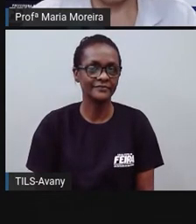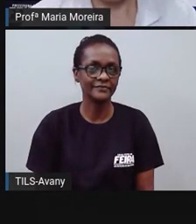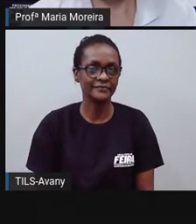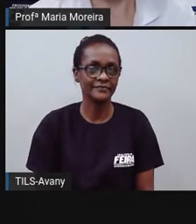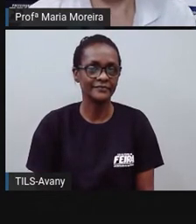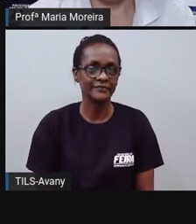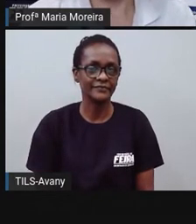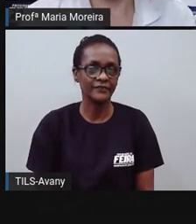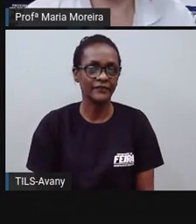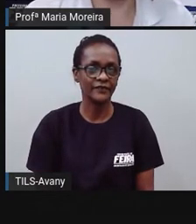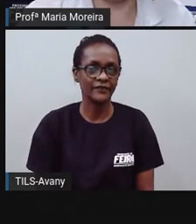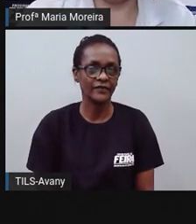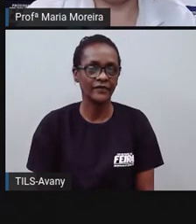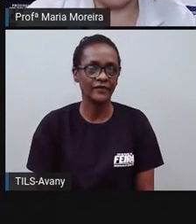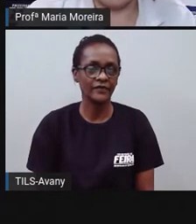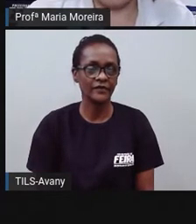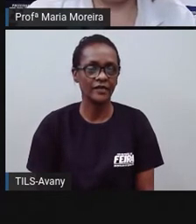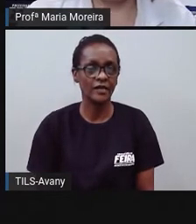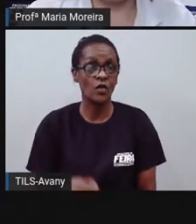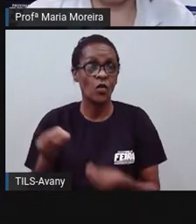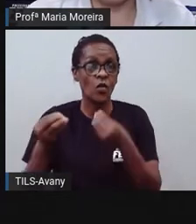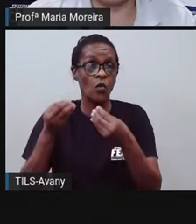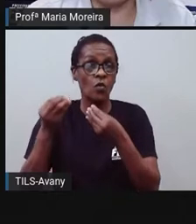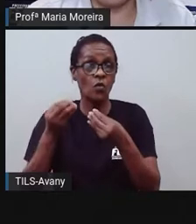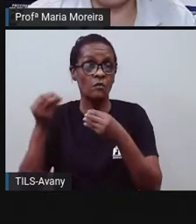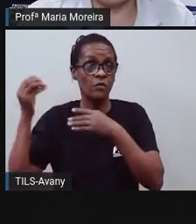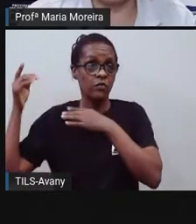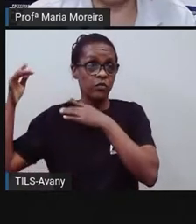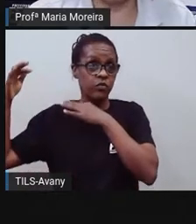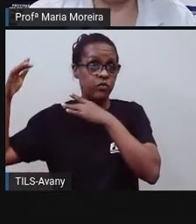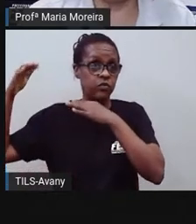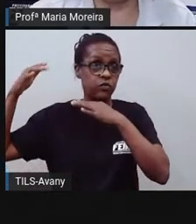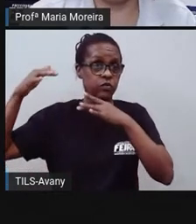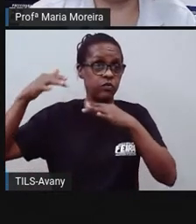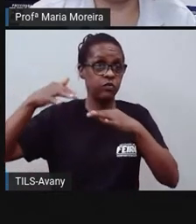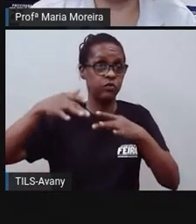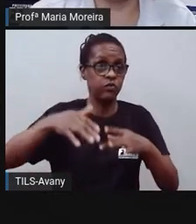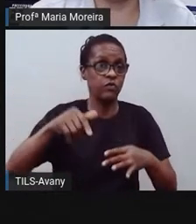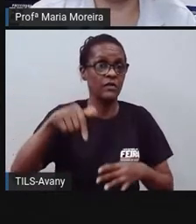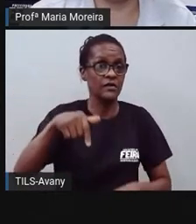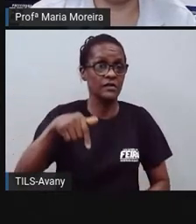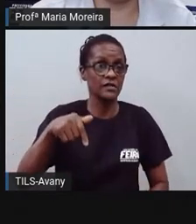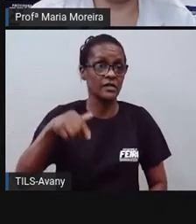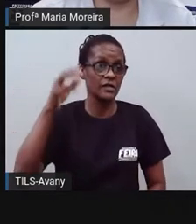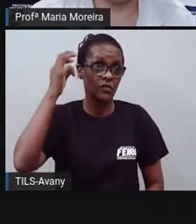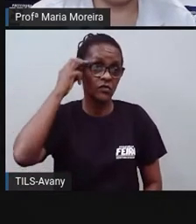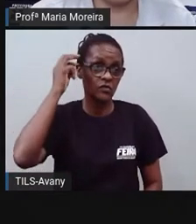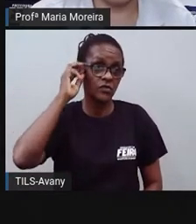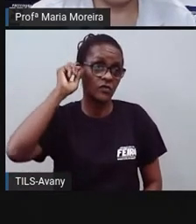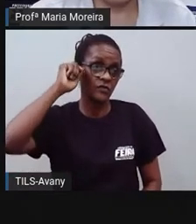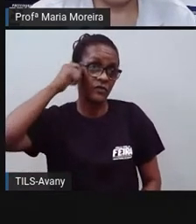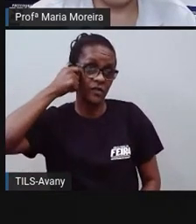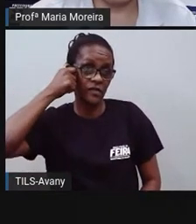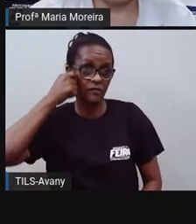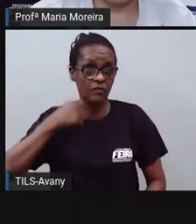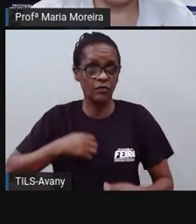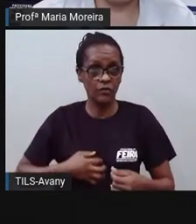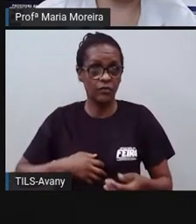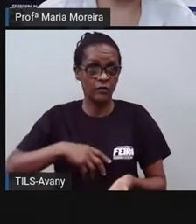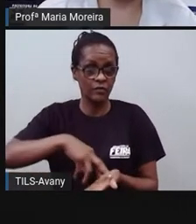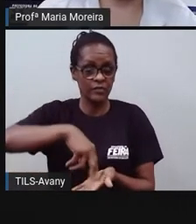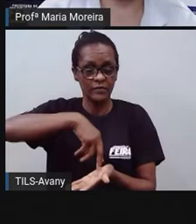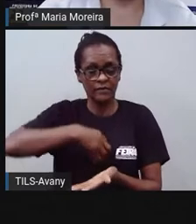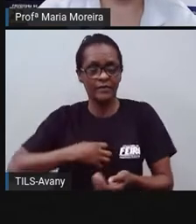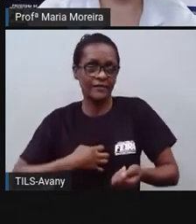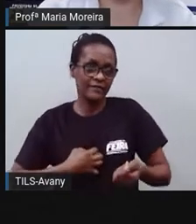Bom, a influência afro-brasileira também está em expressões como samba, carimbó,